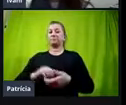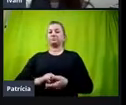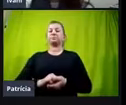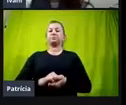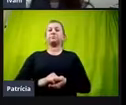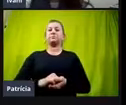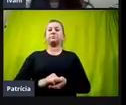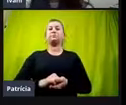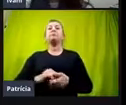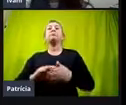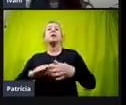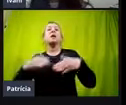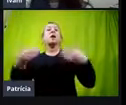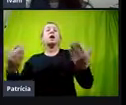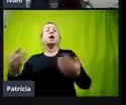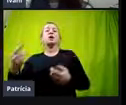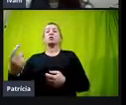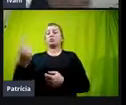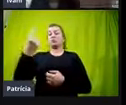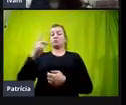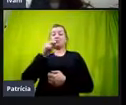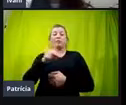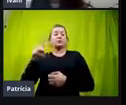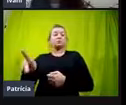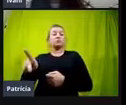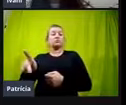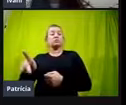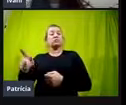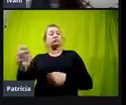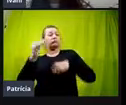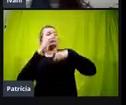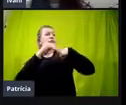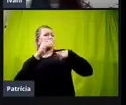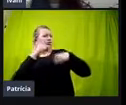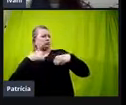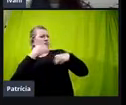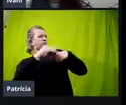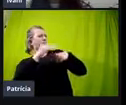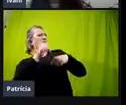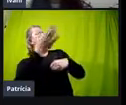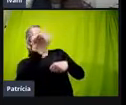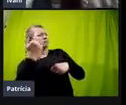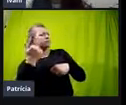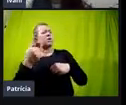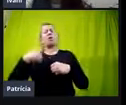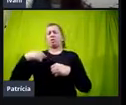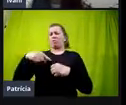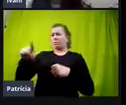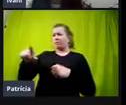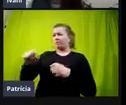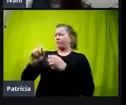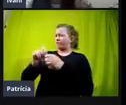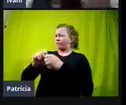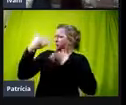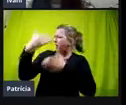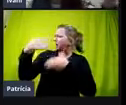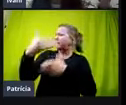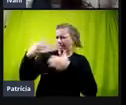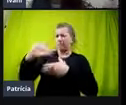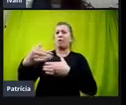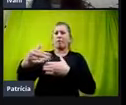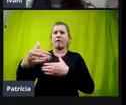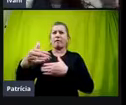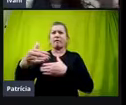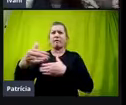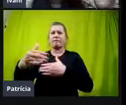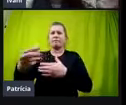E aí, um dos professores me chama, né? E diz assim, olha, eu até fiz uma prova, botei